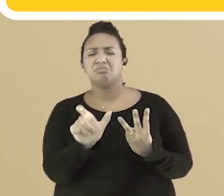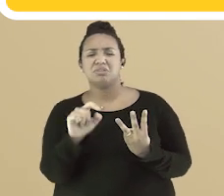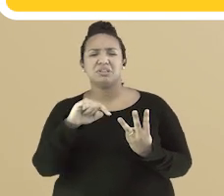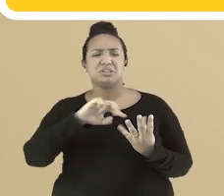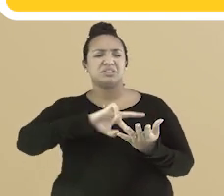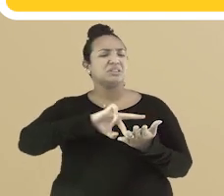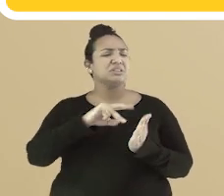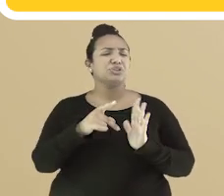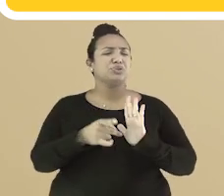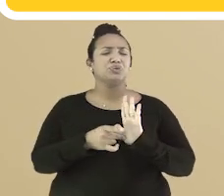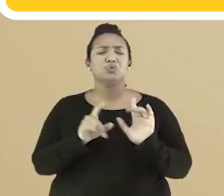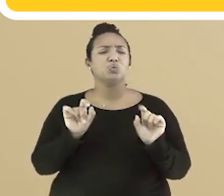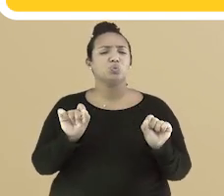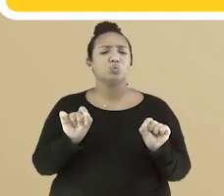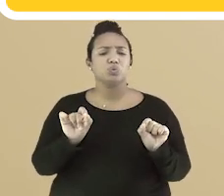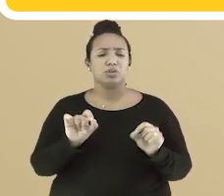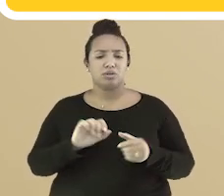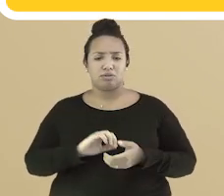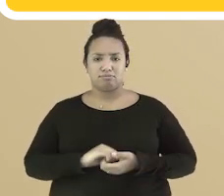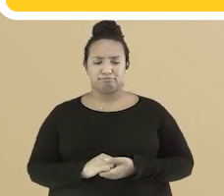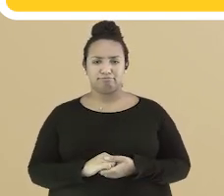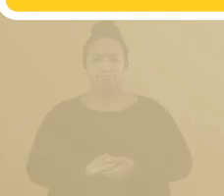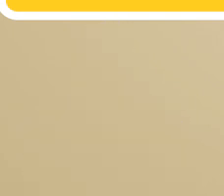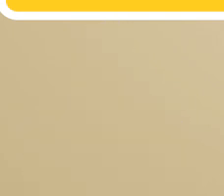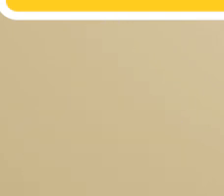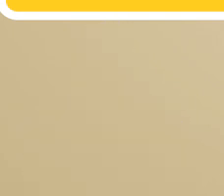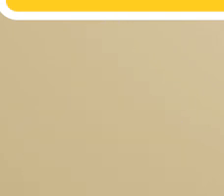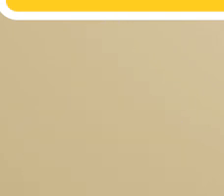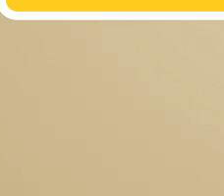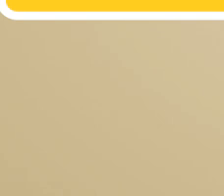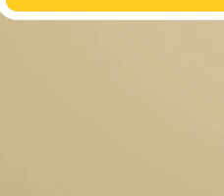pazes e titela, de acordo com o paciente?